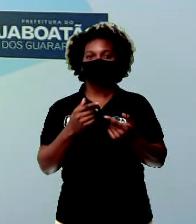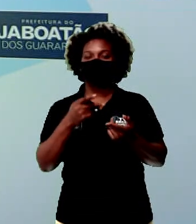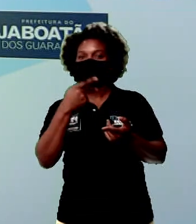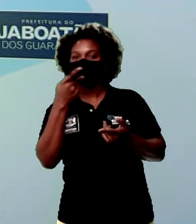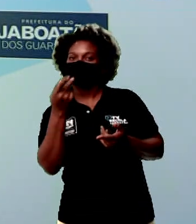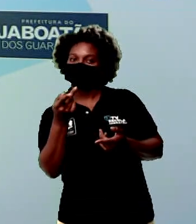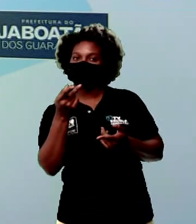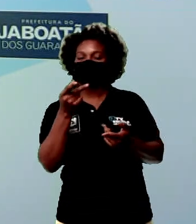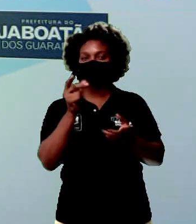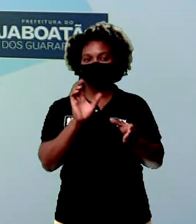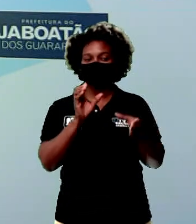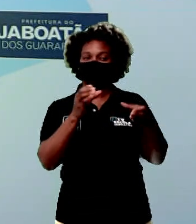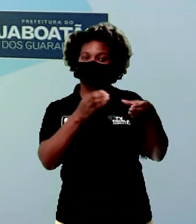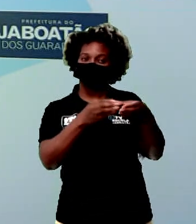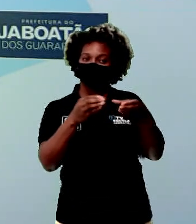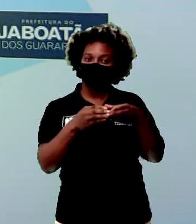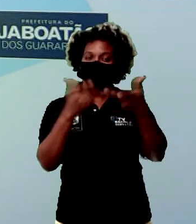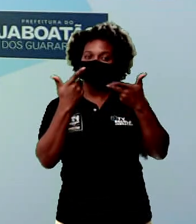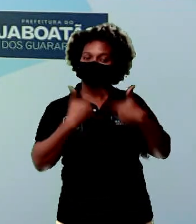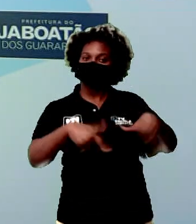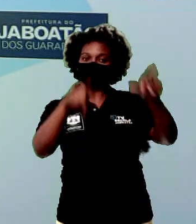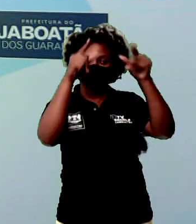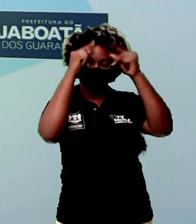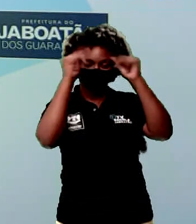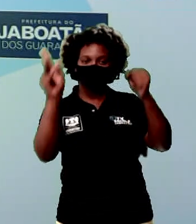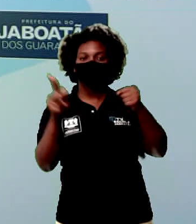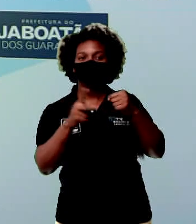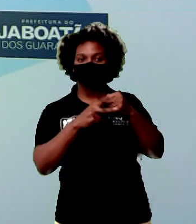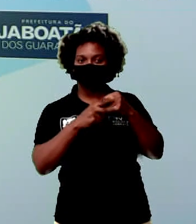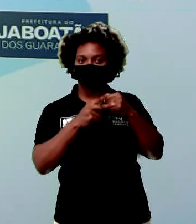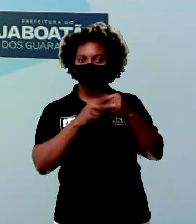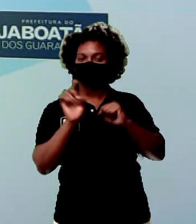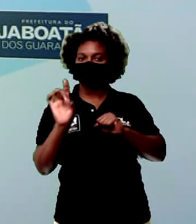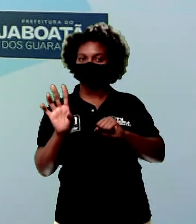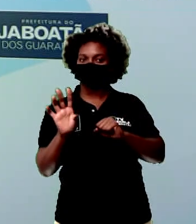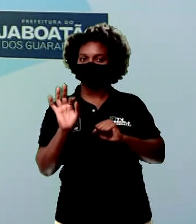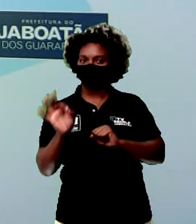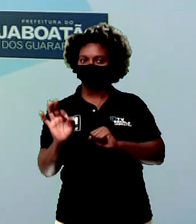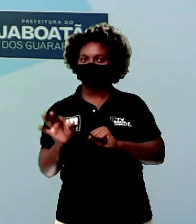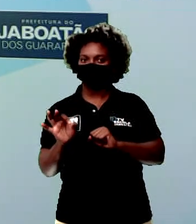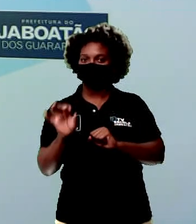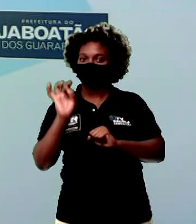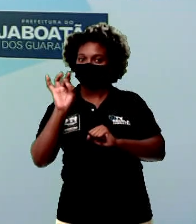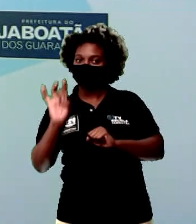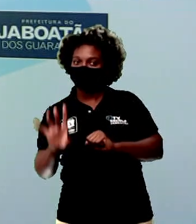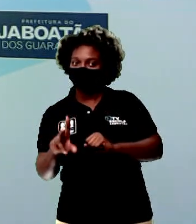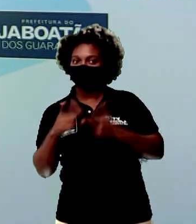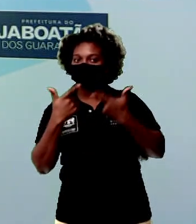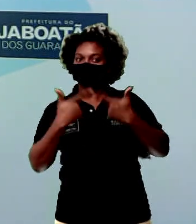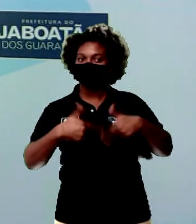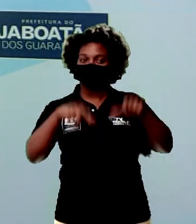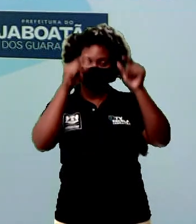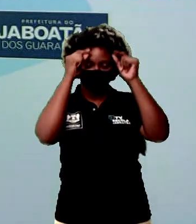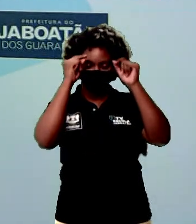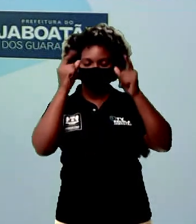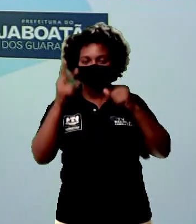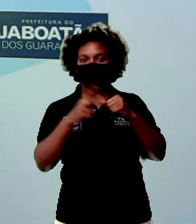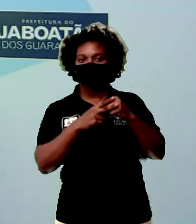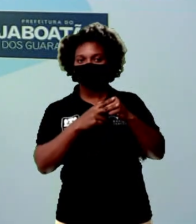ele é composto pela linguagem verbal. Ok? Apenas utilizou-se palavras.